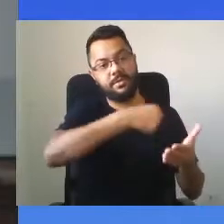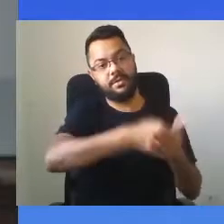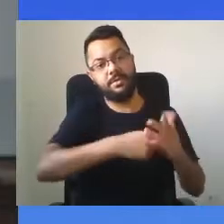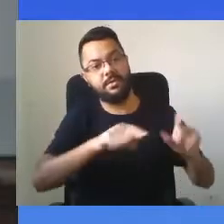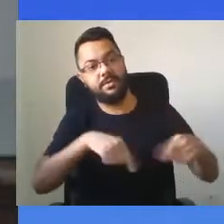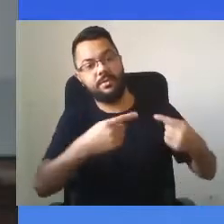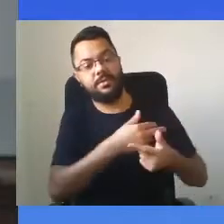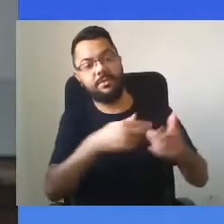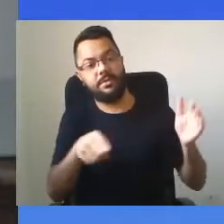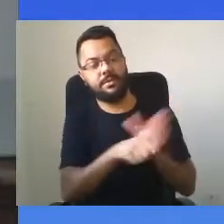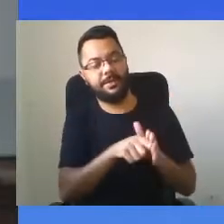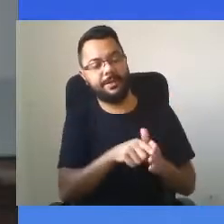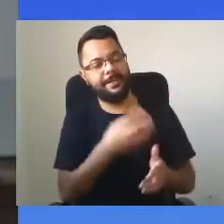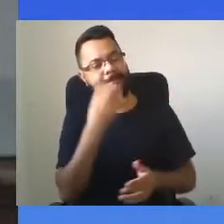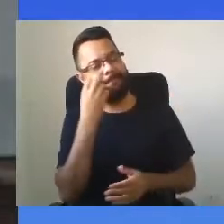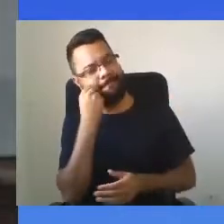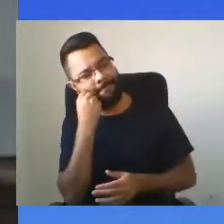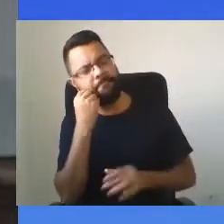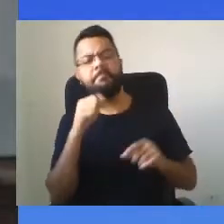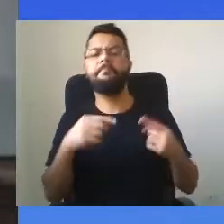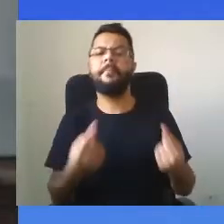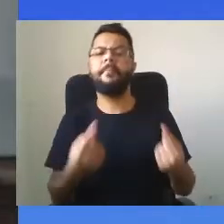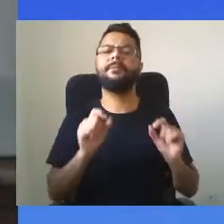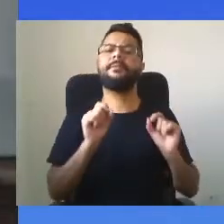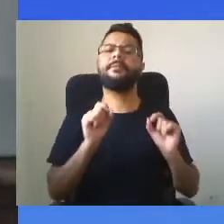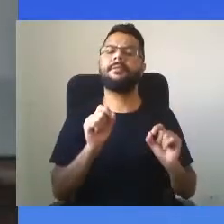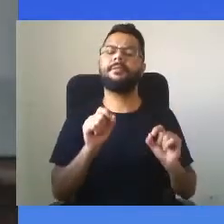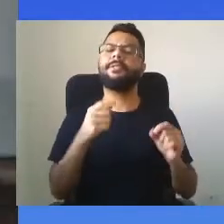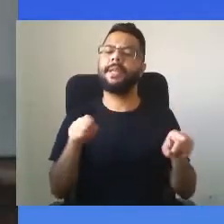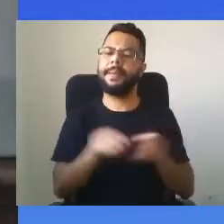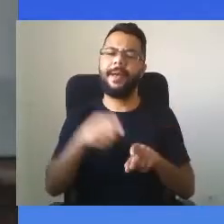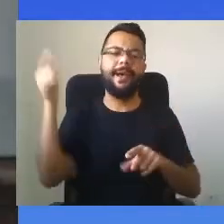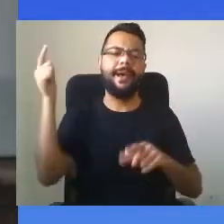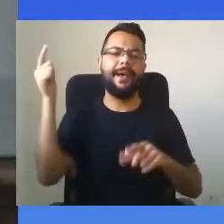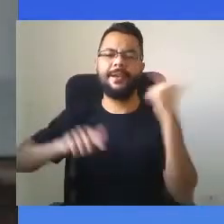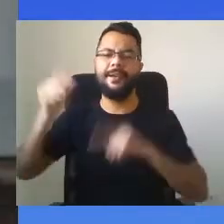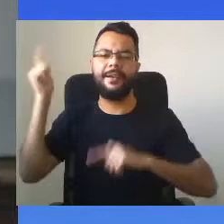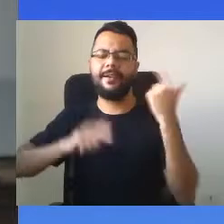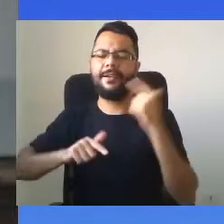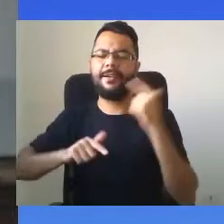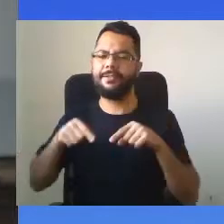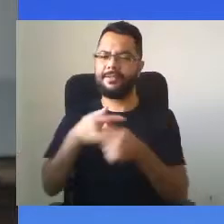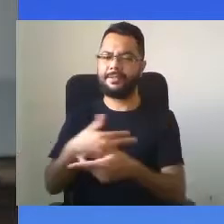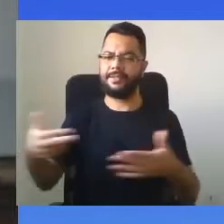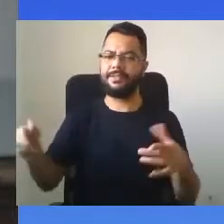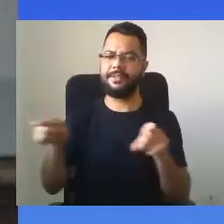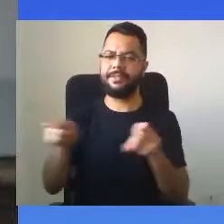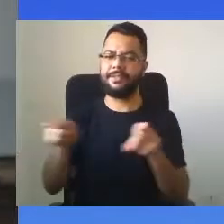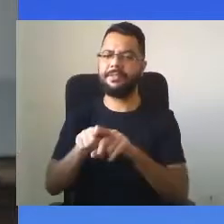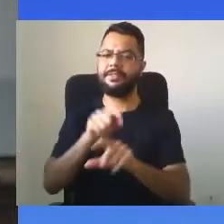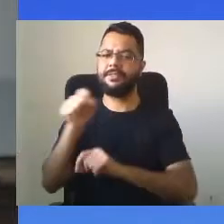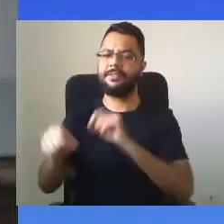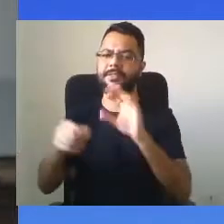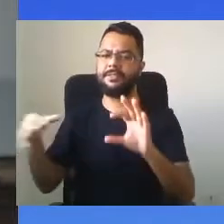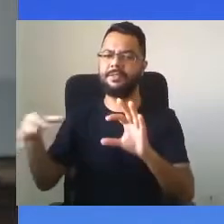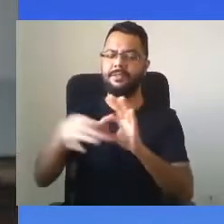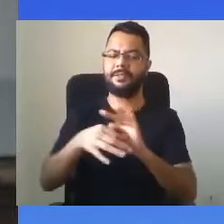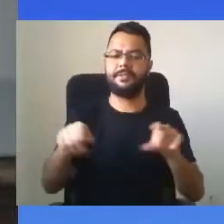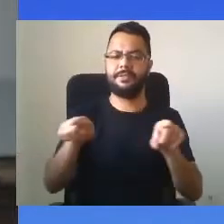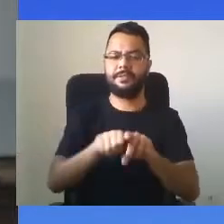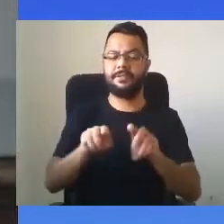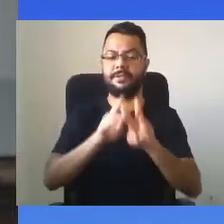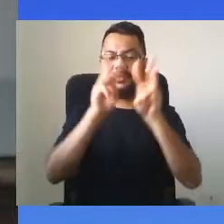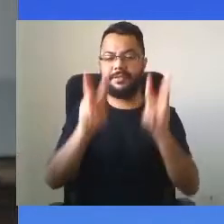decepções, mas sobretudo com conquistas e muitas delas associadas a que esta universidade me deu.